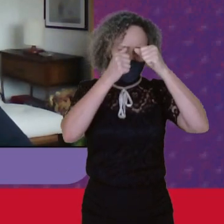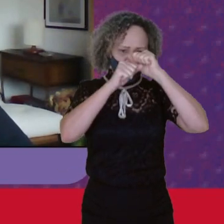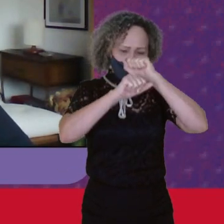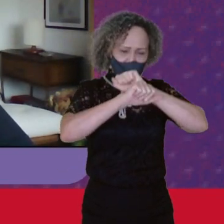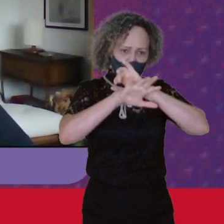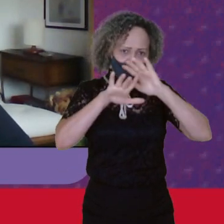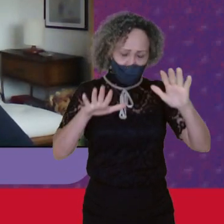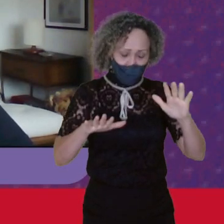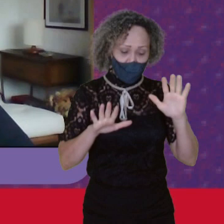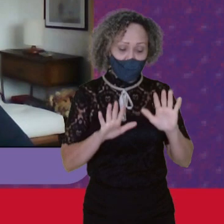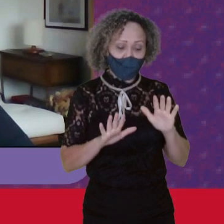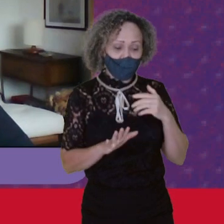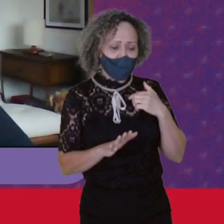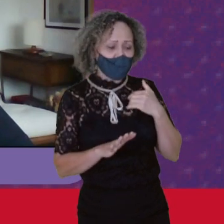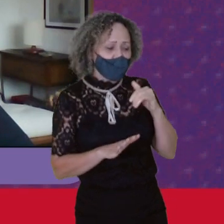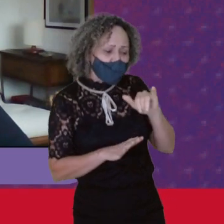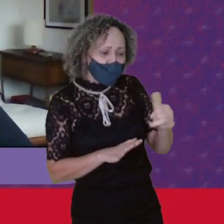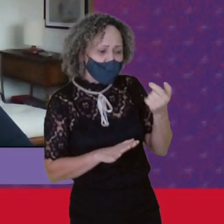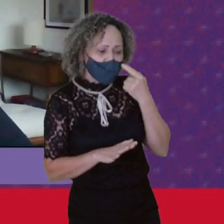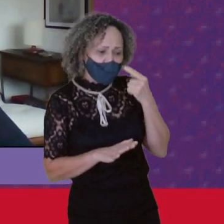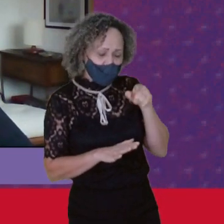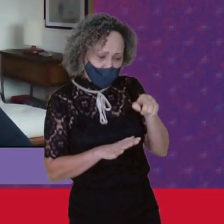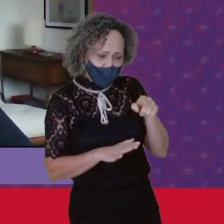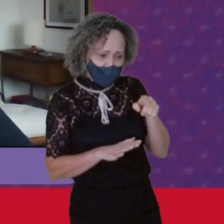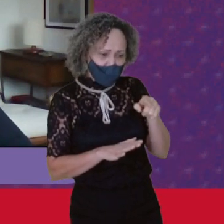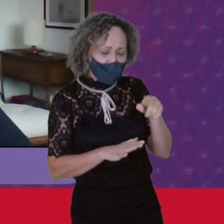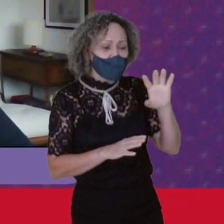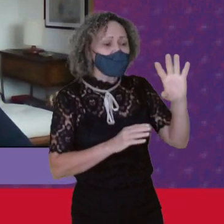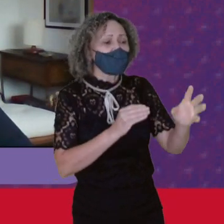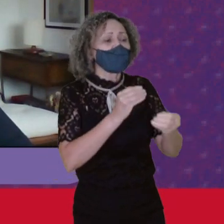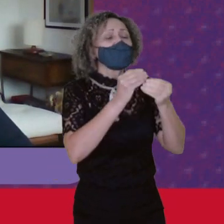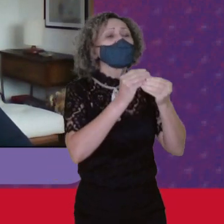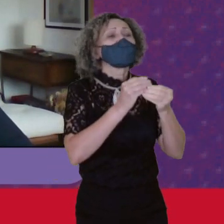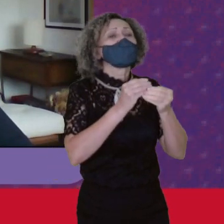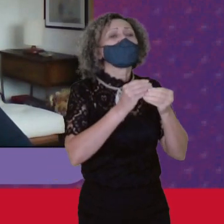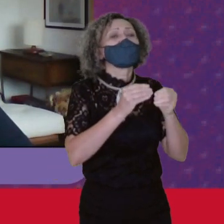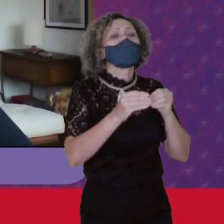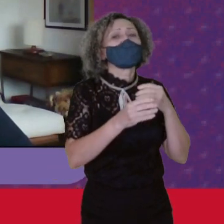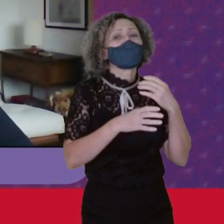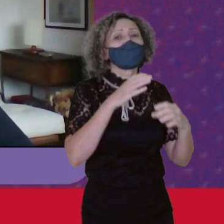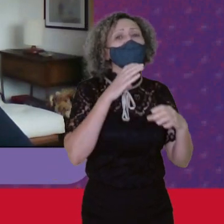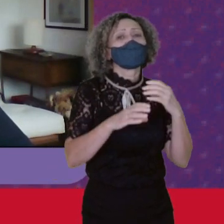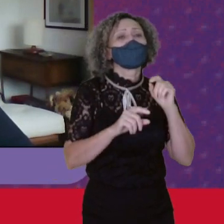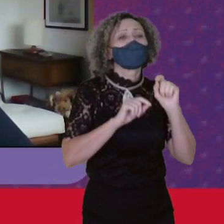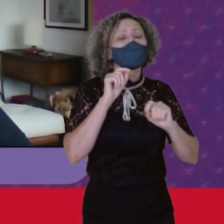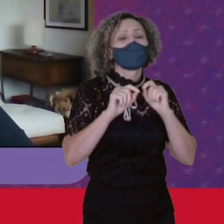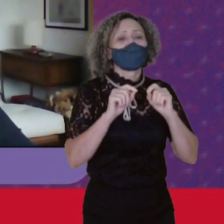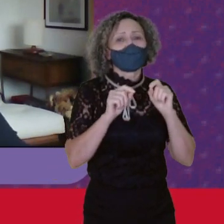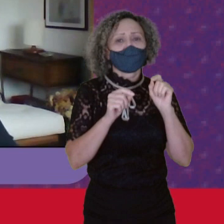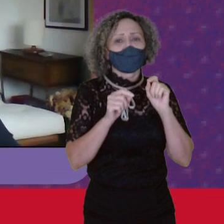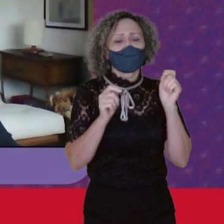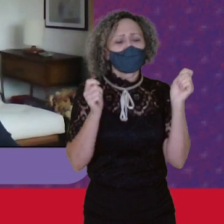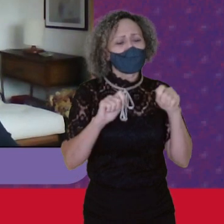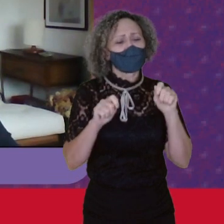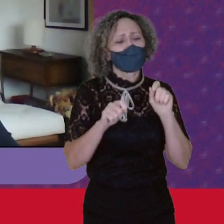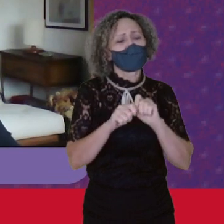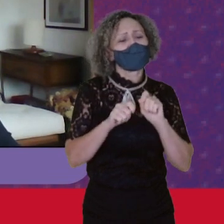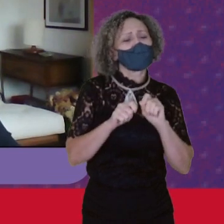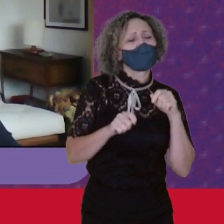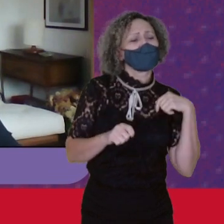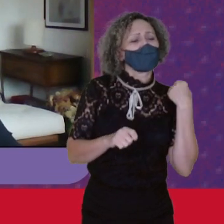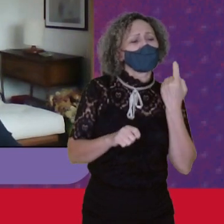aproveitaria Agregaria aí Nessa conversa O que nós podemos fazer Para ampliar Essa consciência social